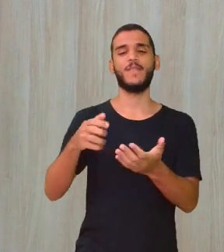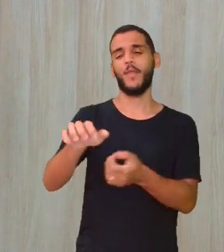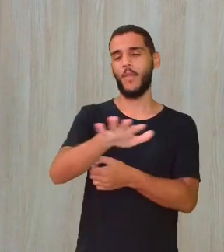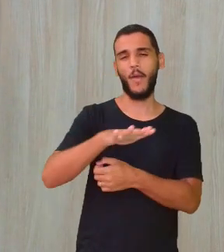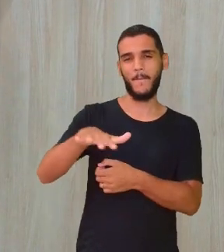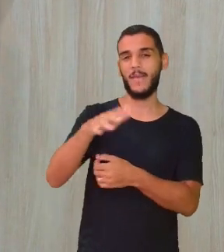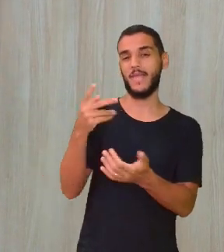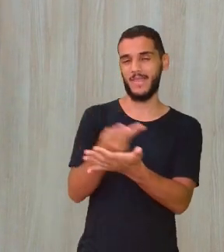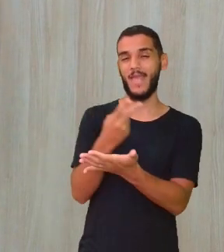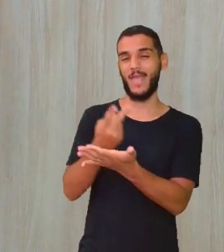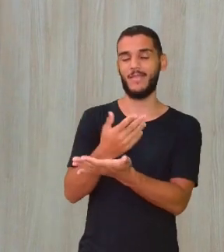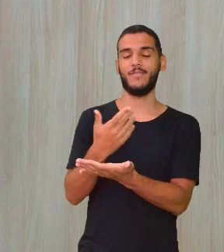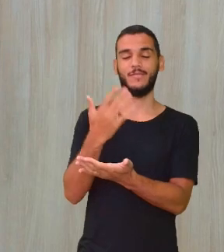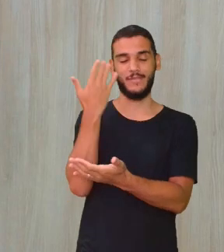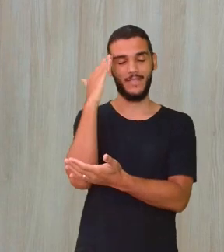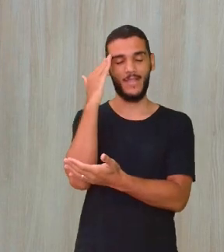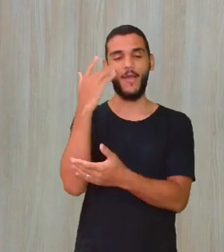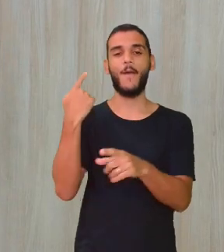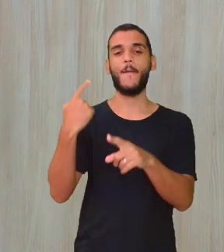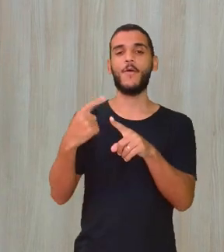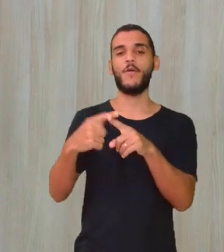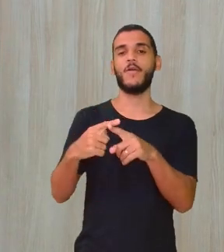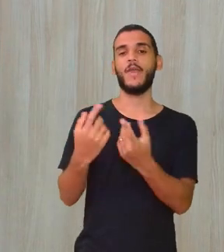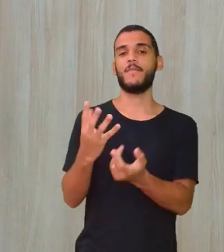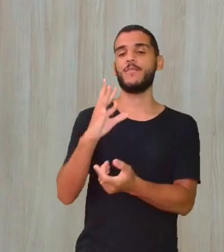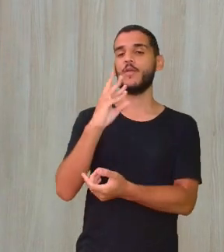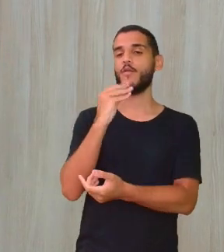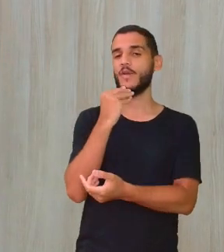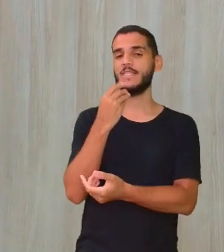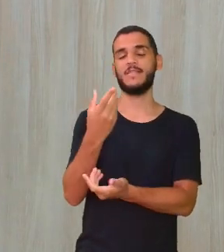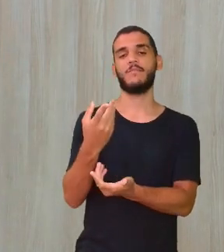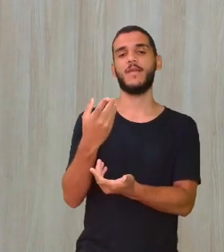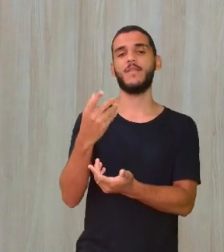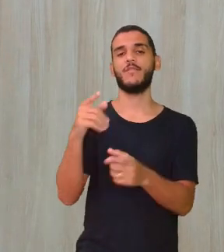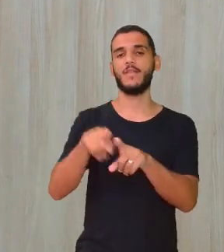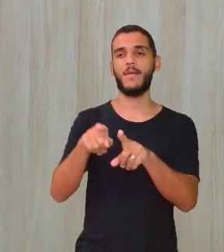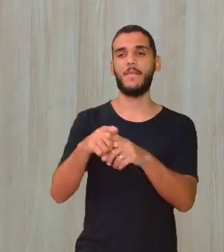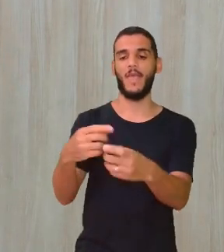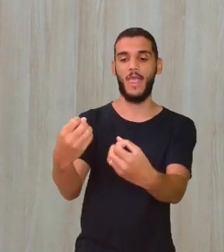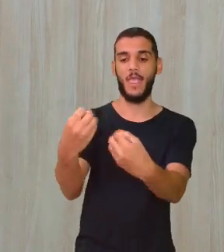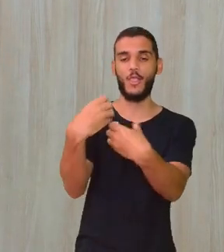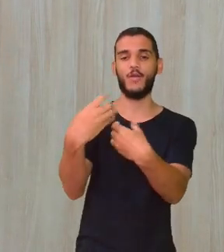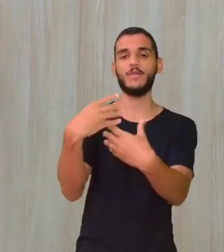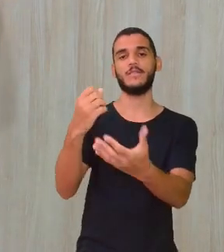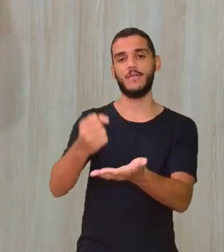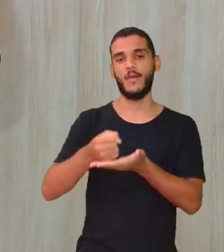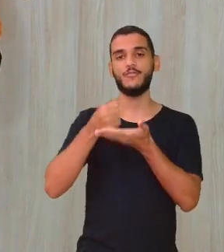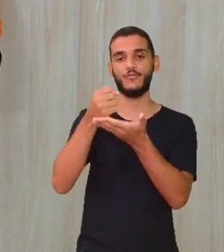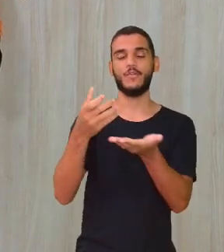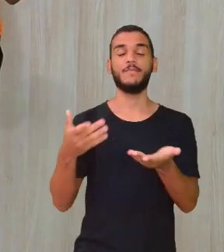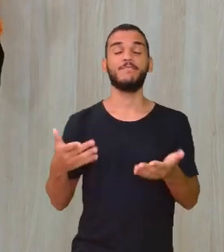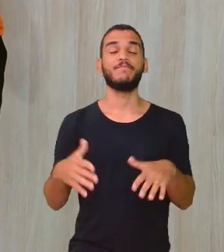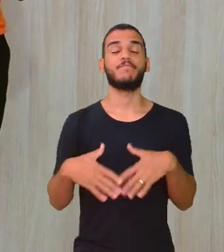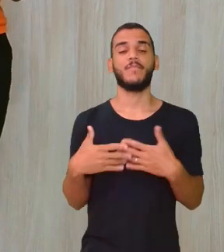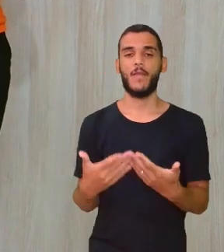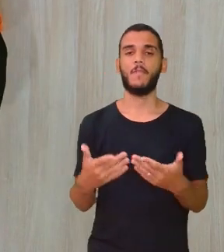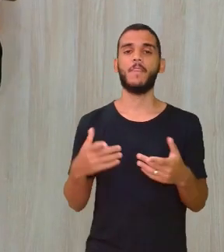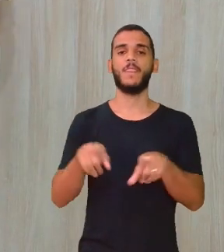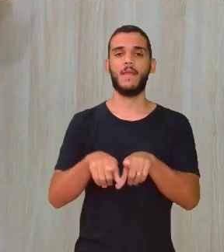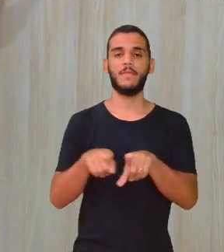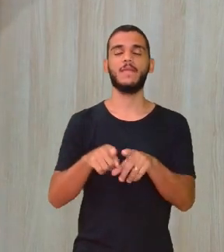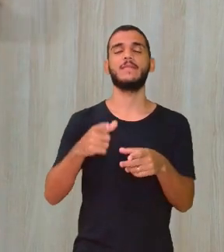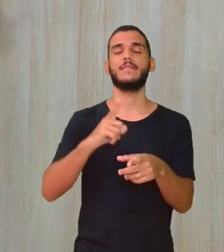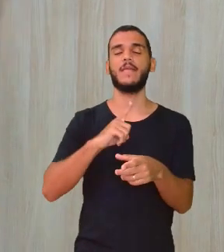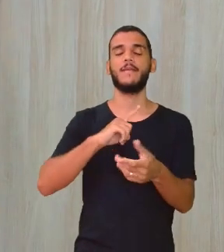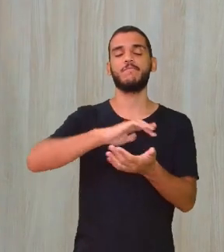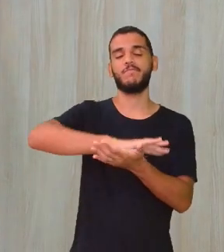ascensão através da educação. A gente tem o preconceito regional. Isso aqui a gente, enquanto